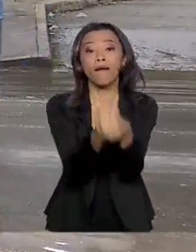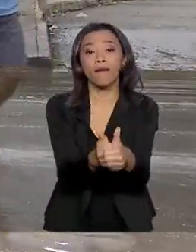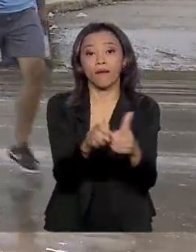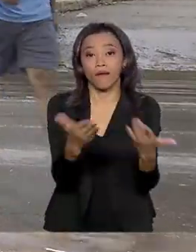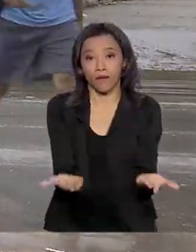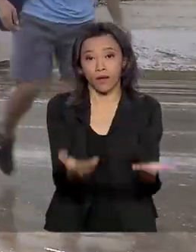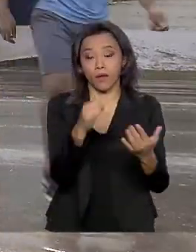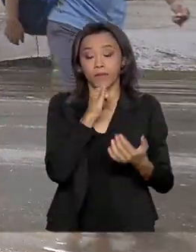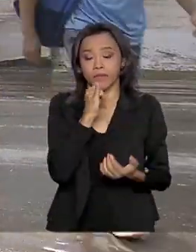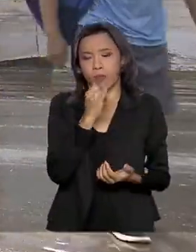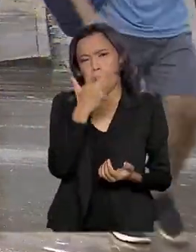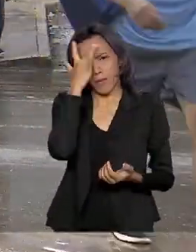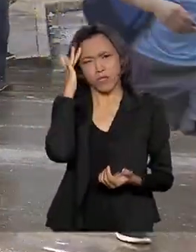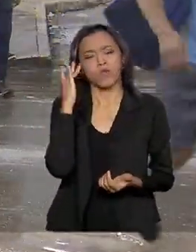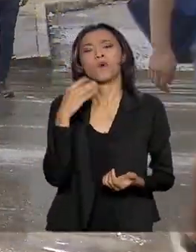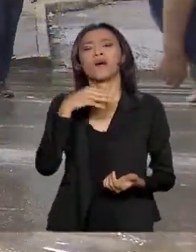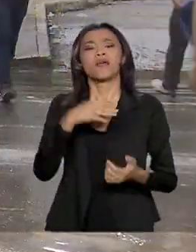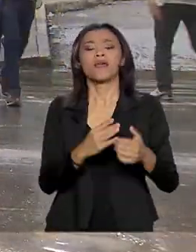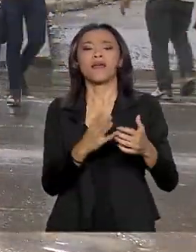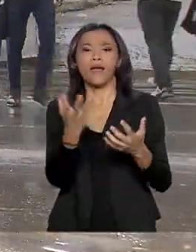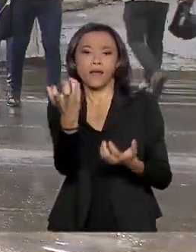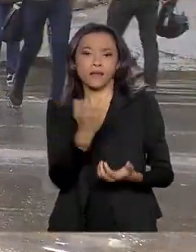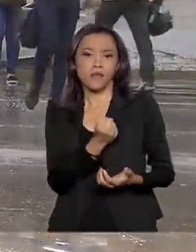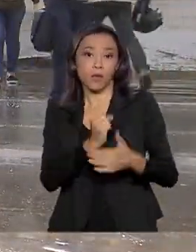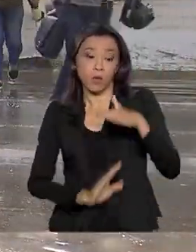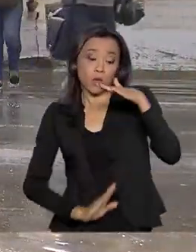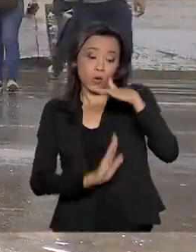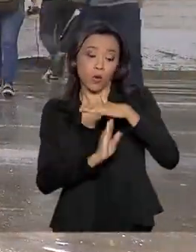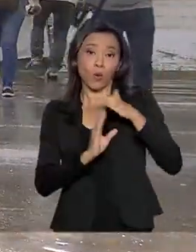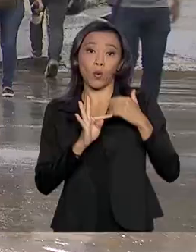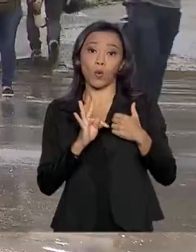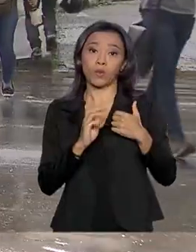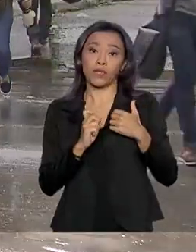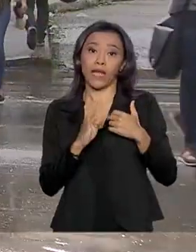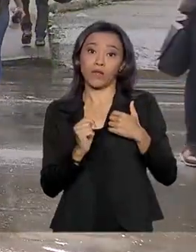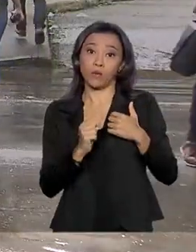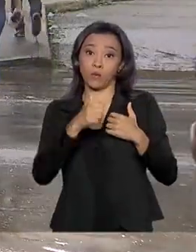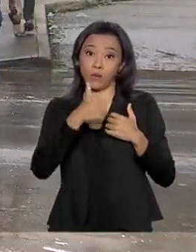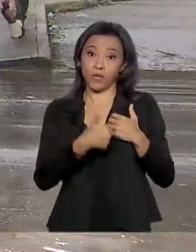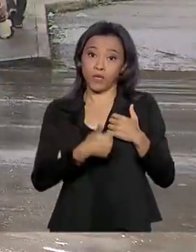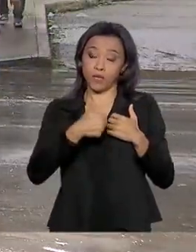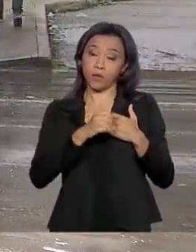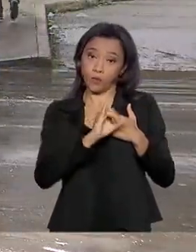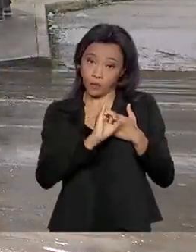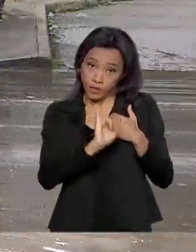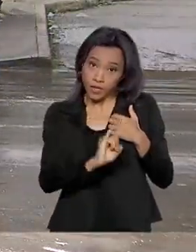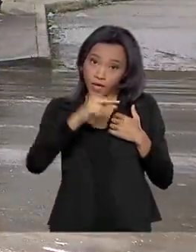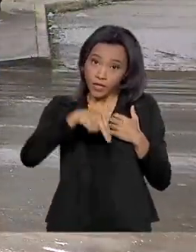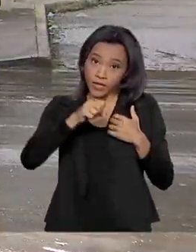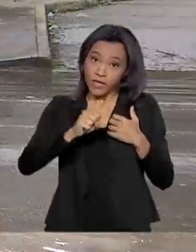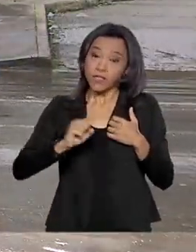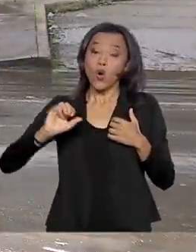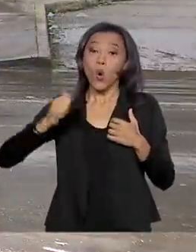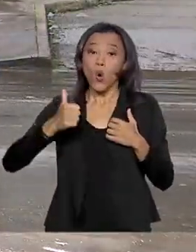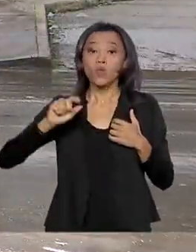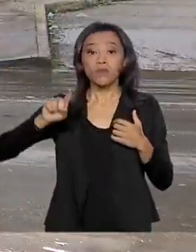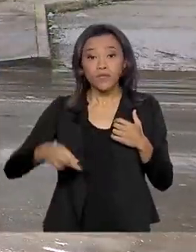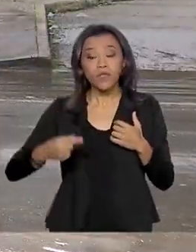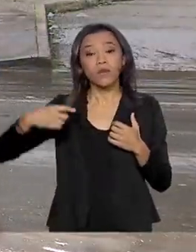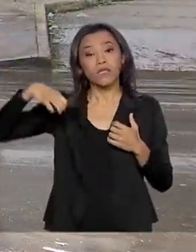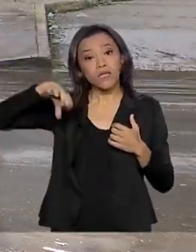pessoa que recebe exatamente o teto do INSS, por exemplo, vai contribuir com 11,69%.